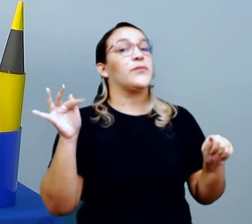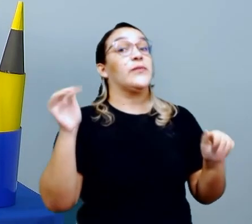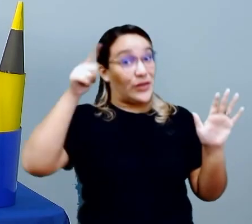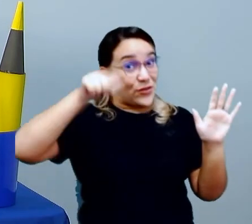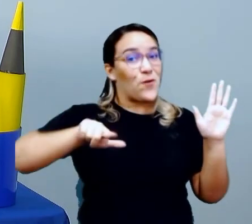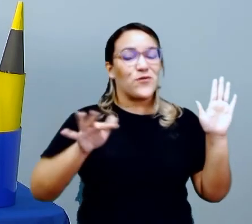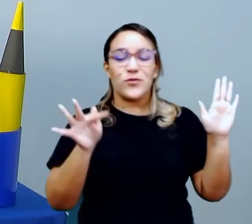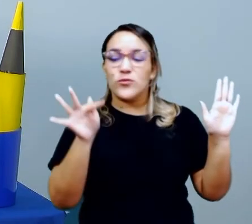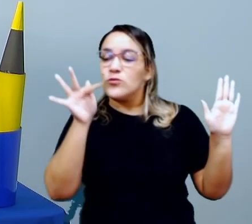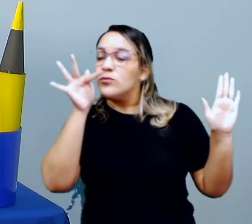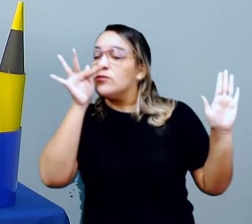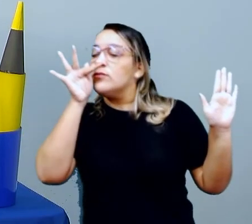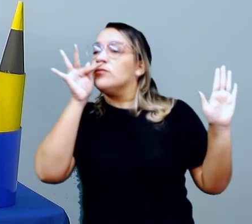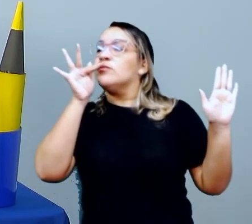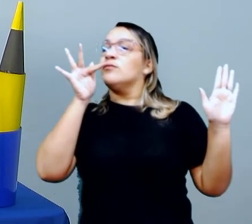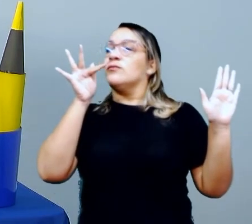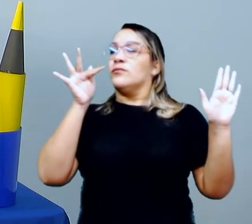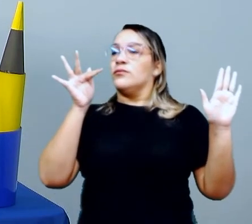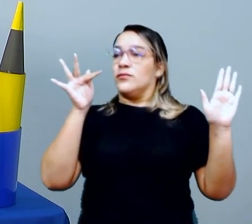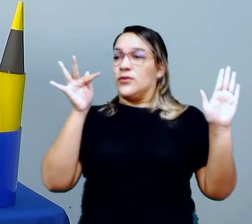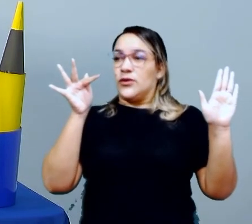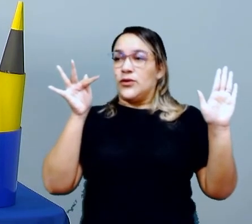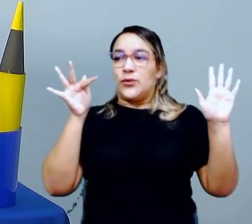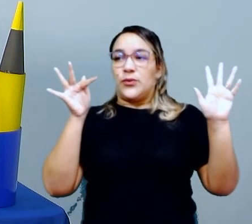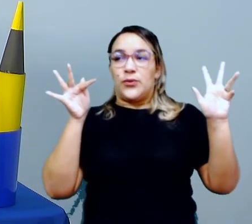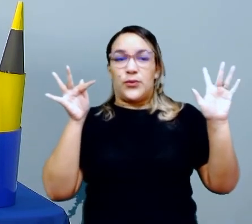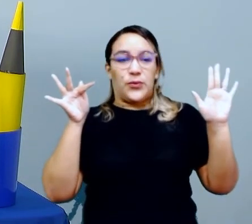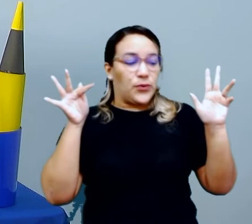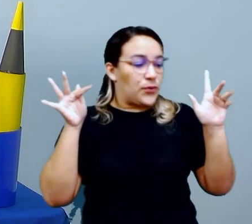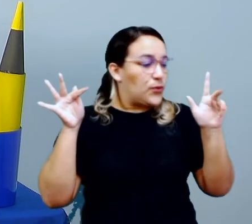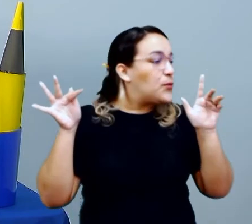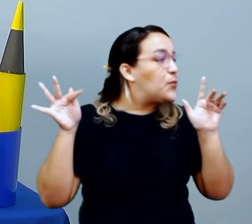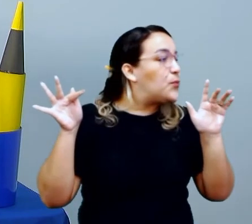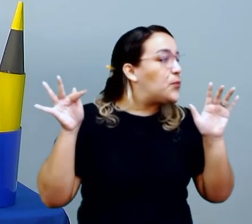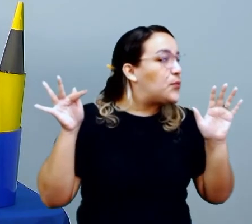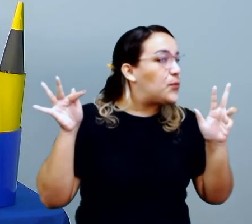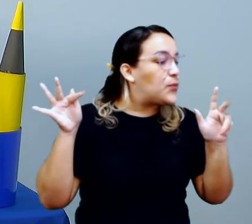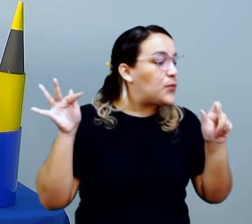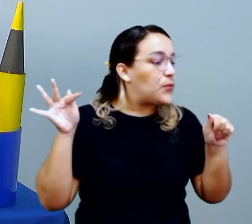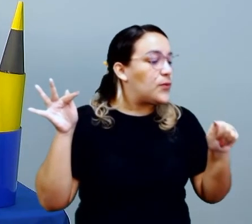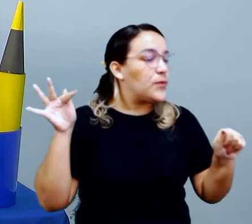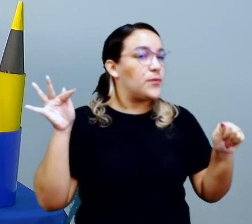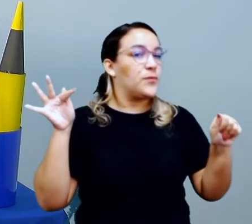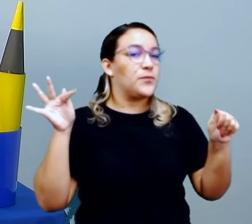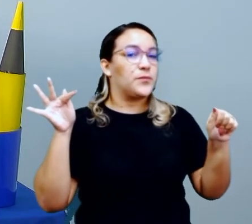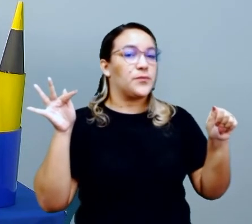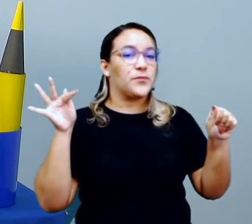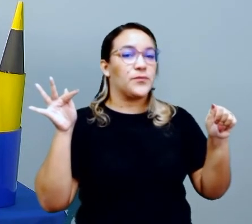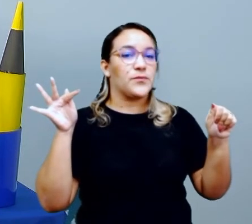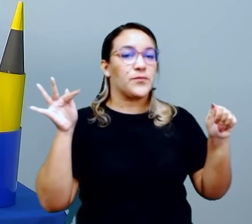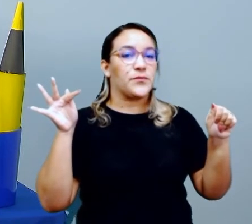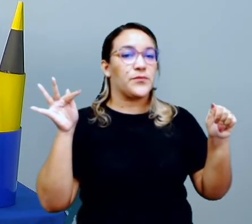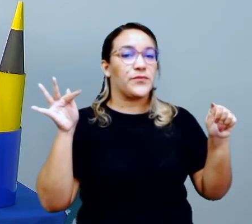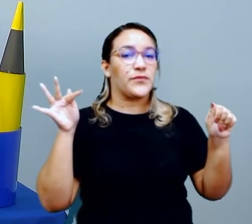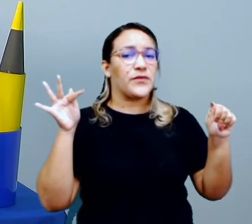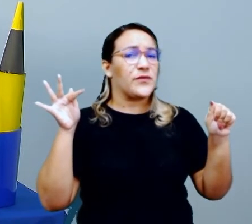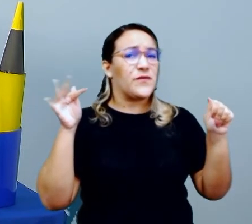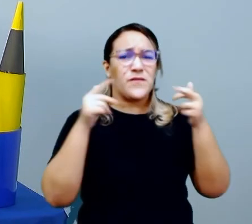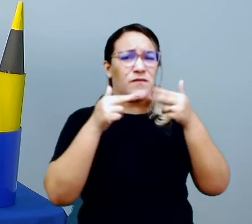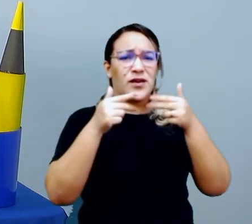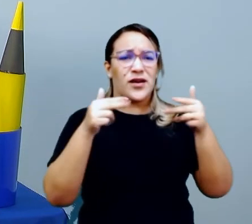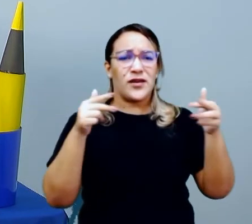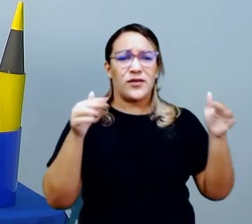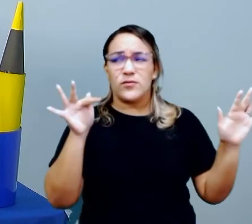Novamente, cheira a flor, apaga a vela. E a gente vai fazendo isso várias